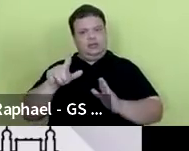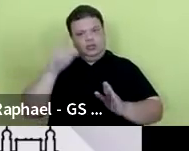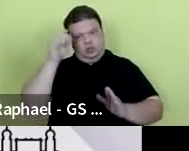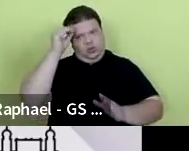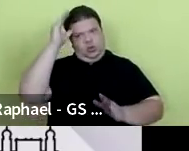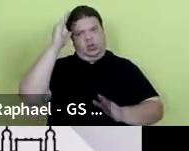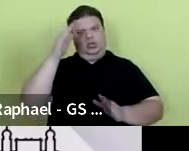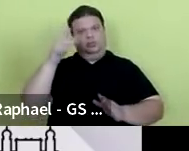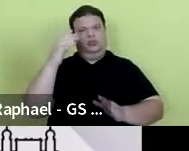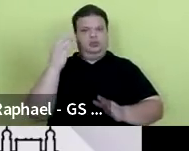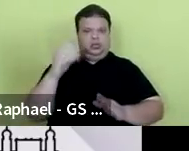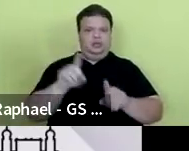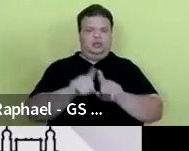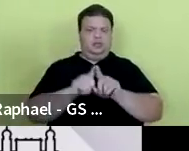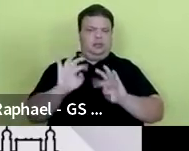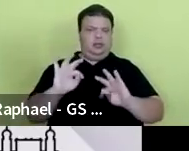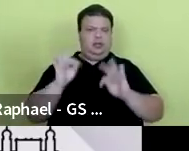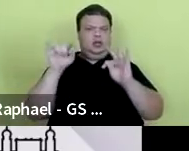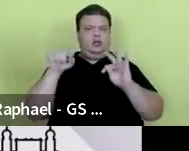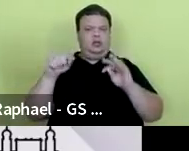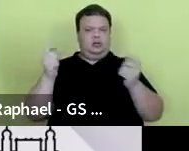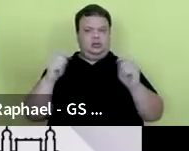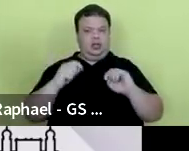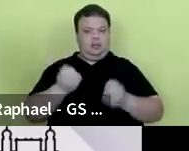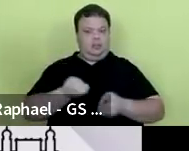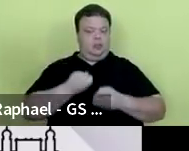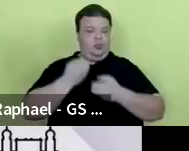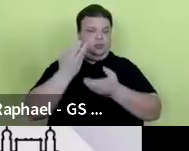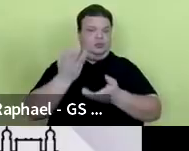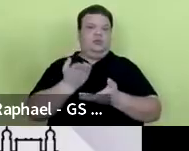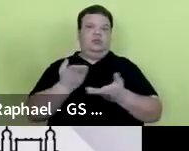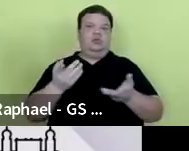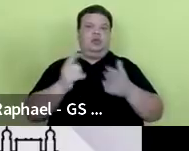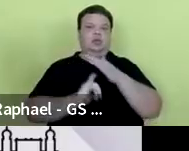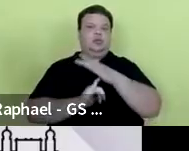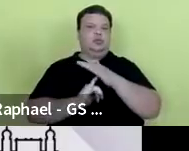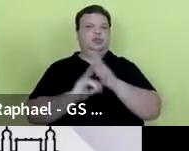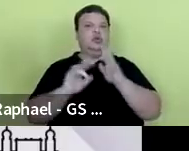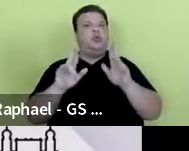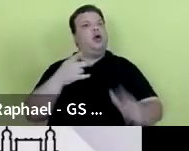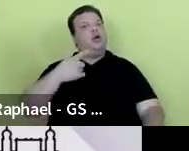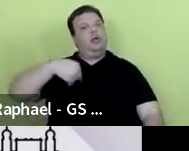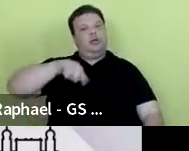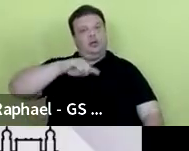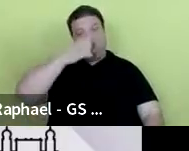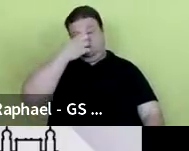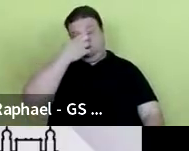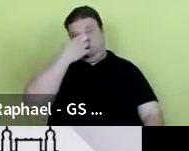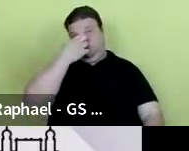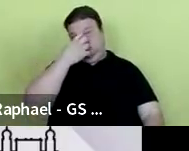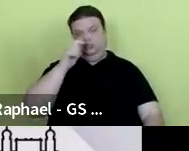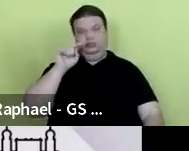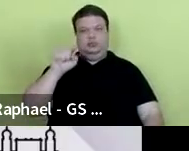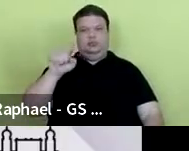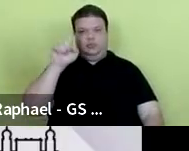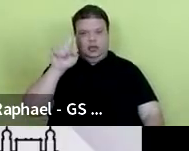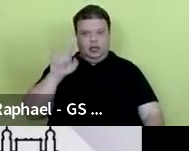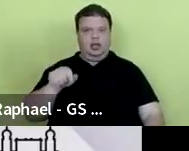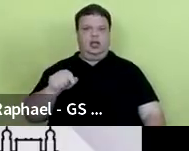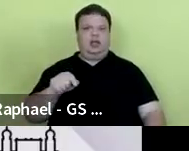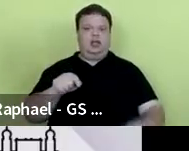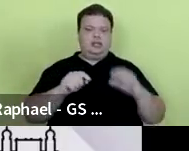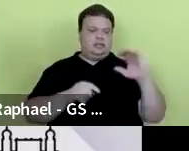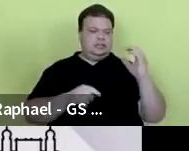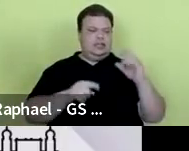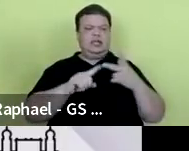científico e tecnológico que está sendo produzido em instituições como a nossa. O que seria da ciência, o que seria do